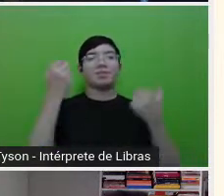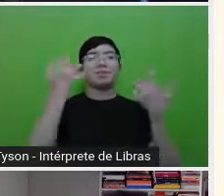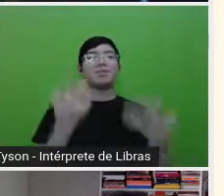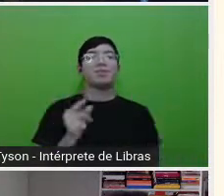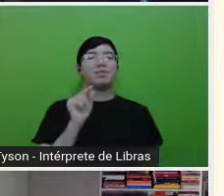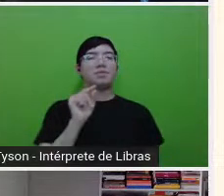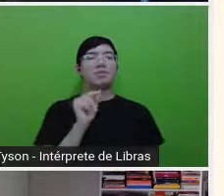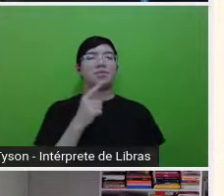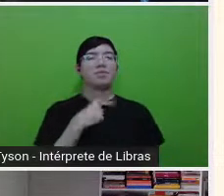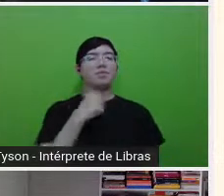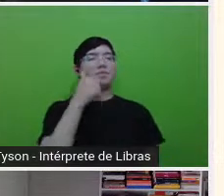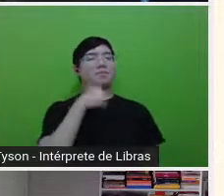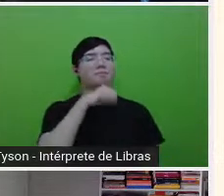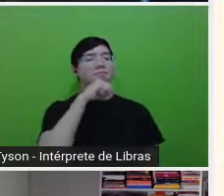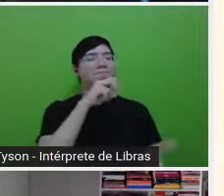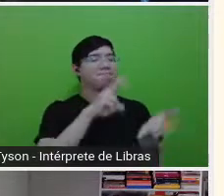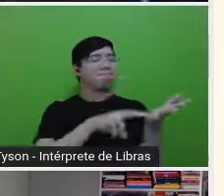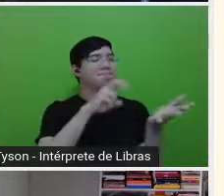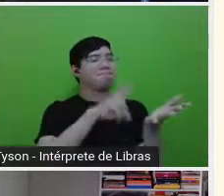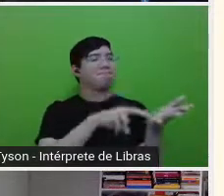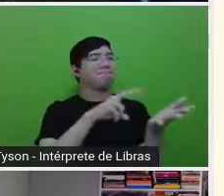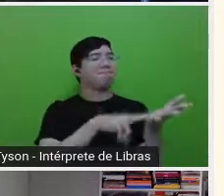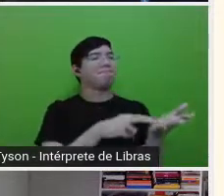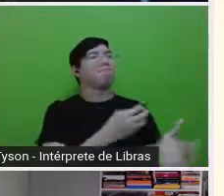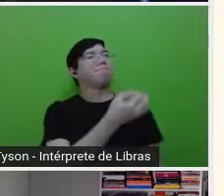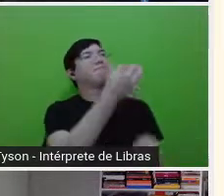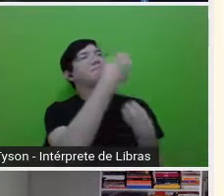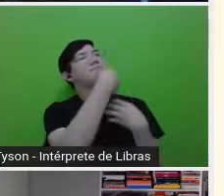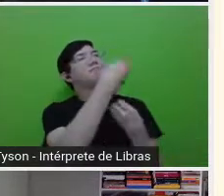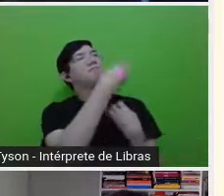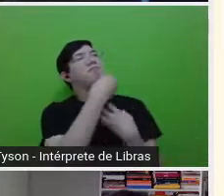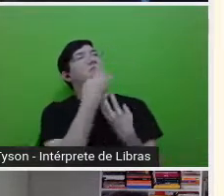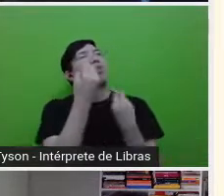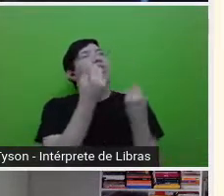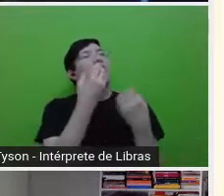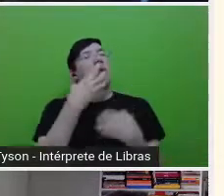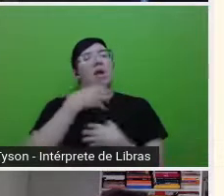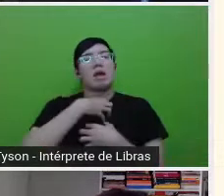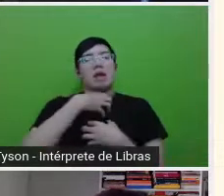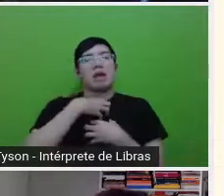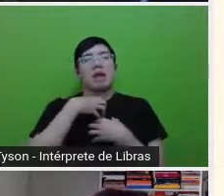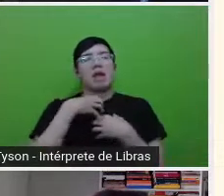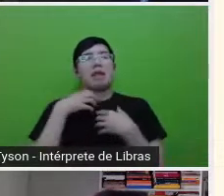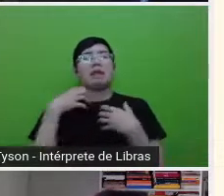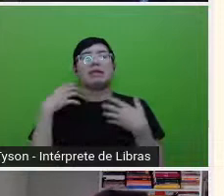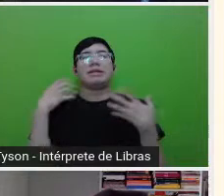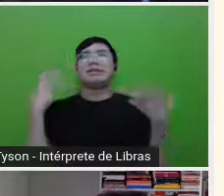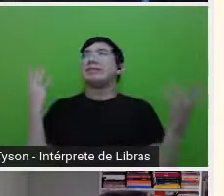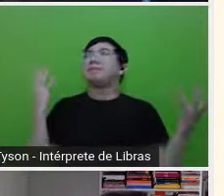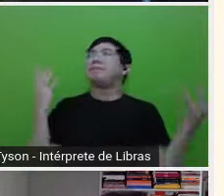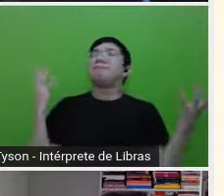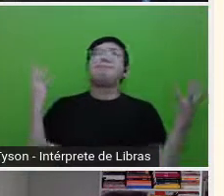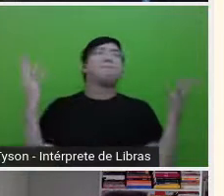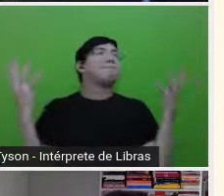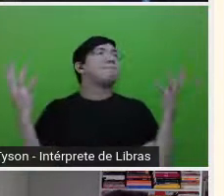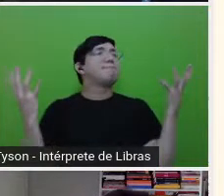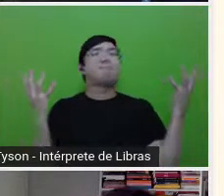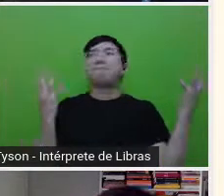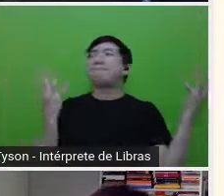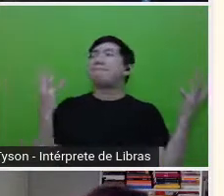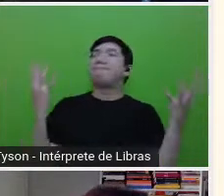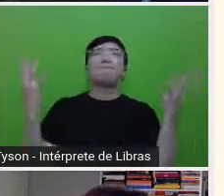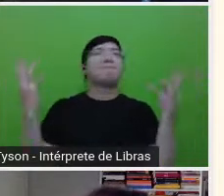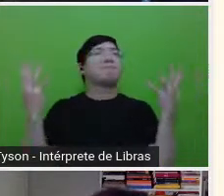seu dialeto que ela usava para dizer como se sentia quando era puxada para um lado e para o outro por impressões contraditórias que